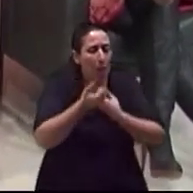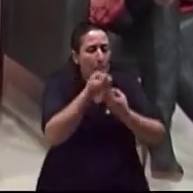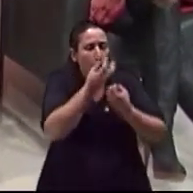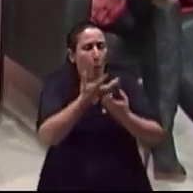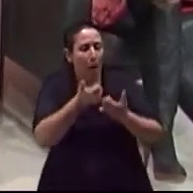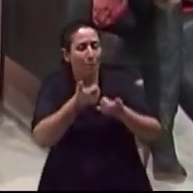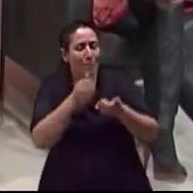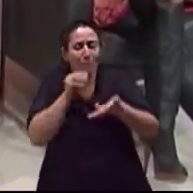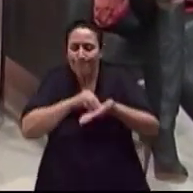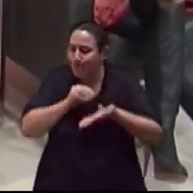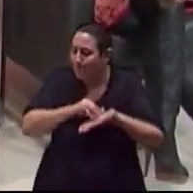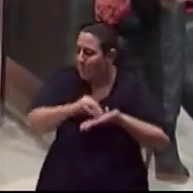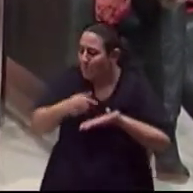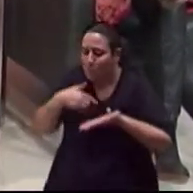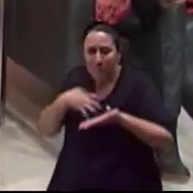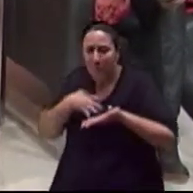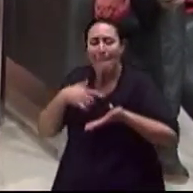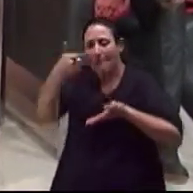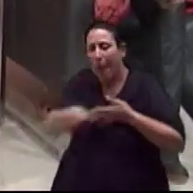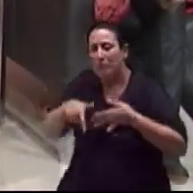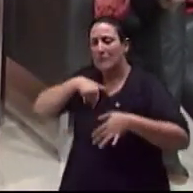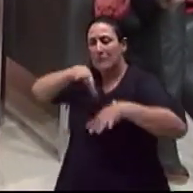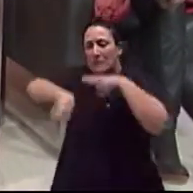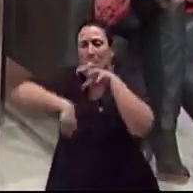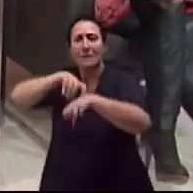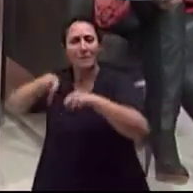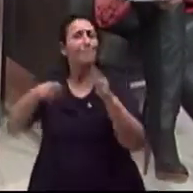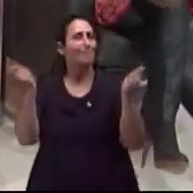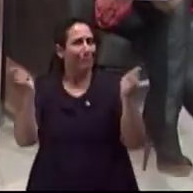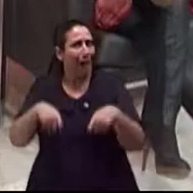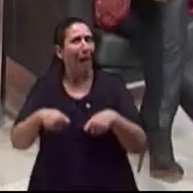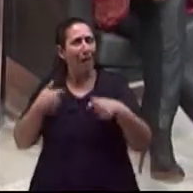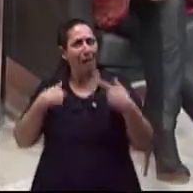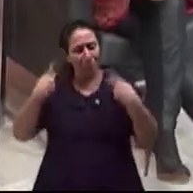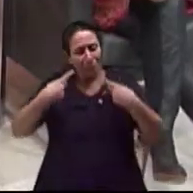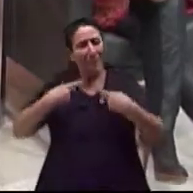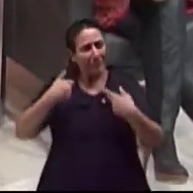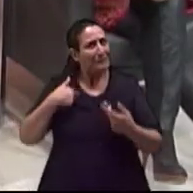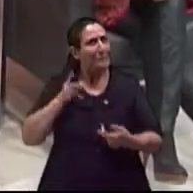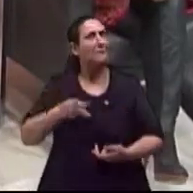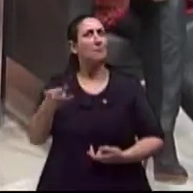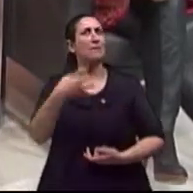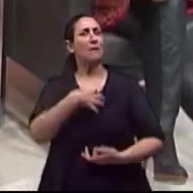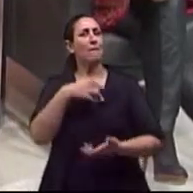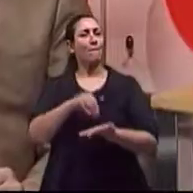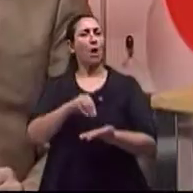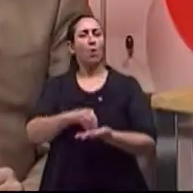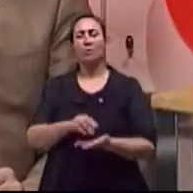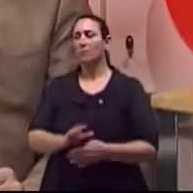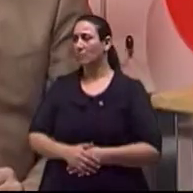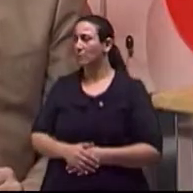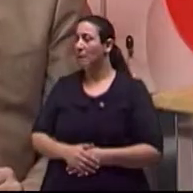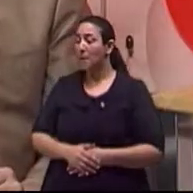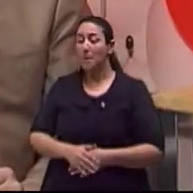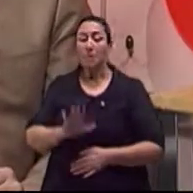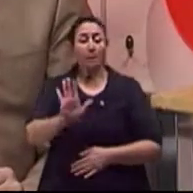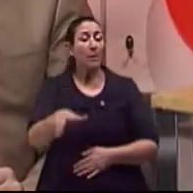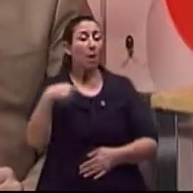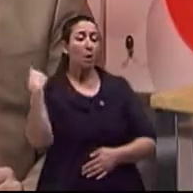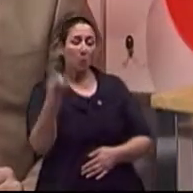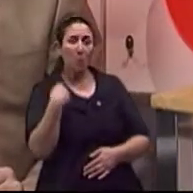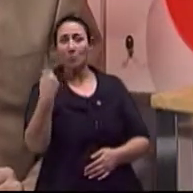faltando Mas eu posso pressentir que está faltando algo em mim ainda Eu exagero um pouquinho, diria que nós